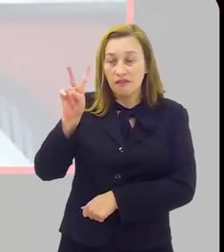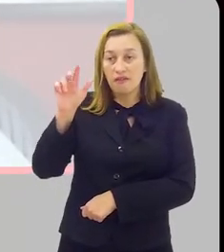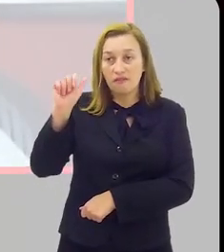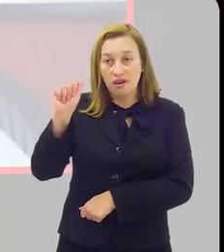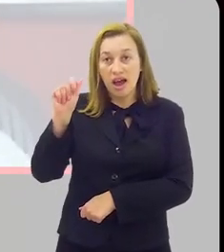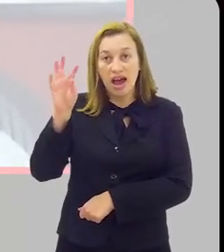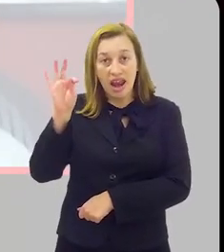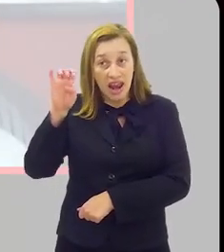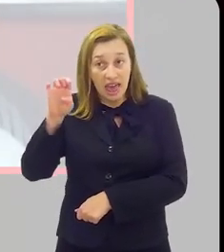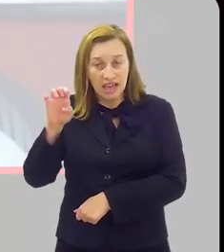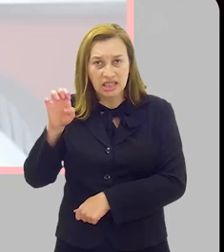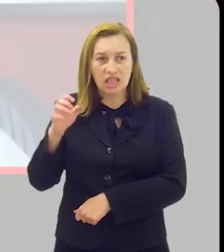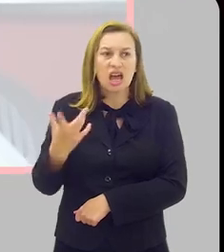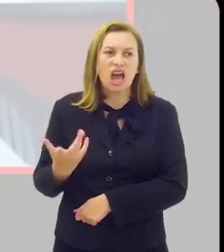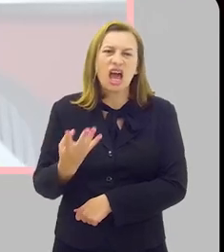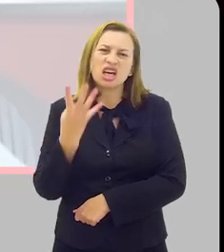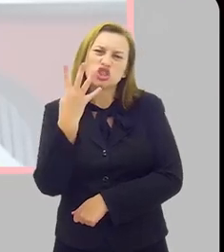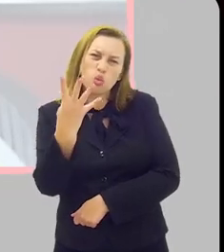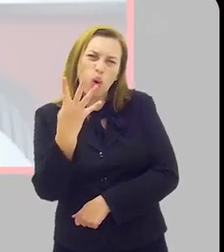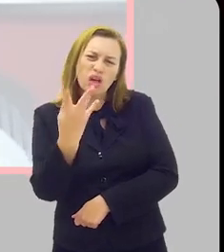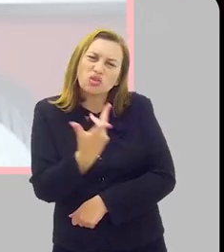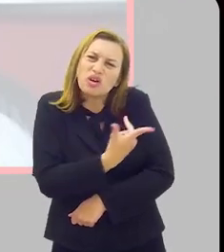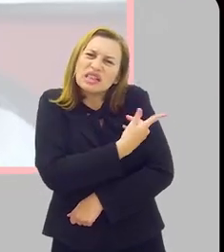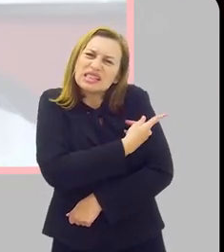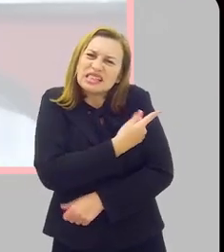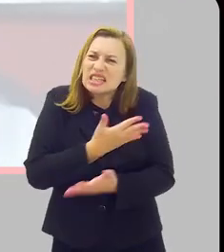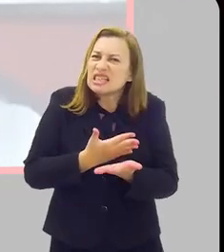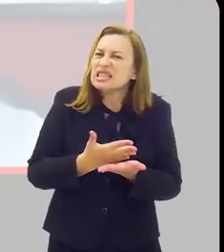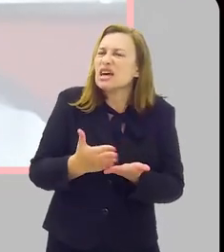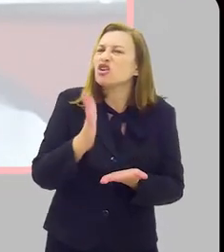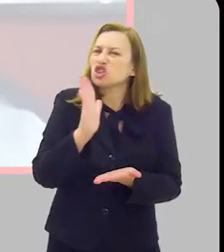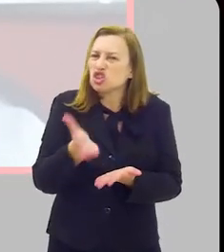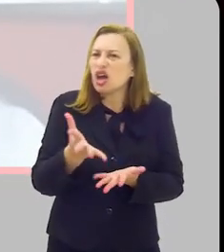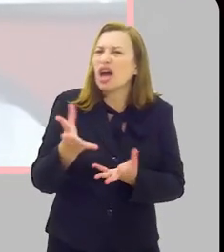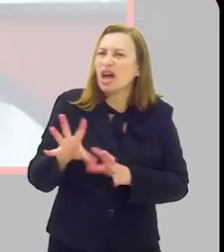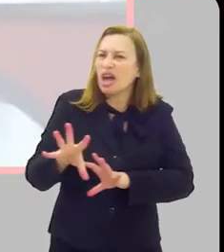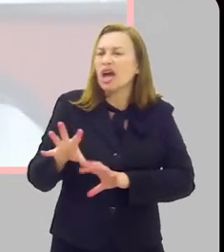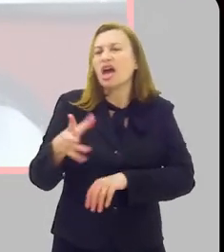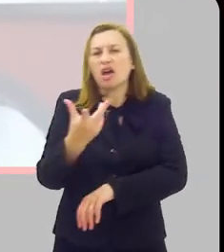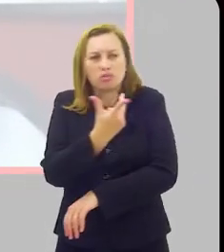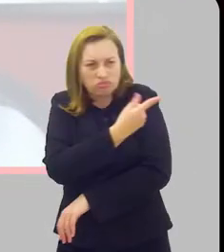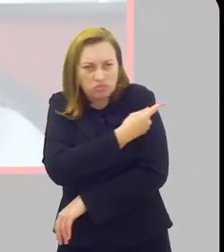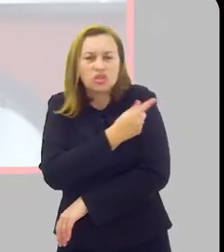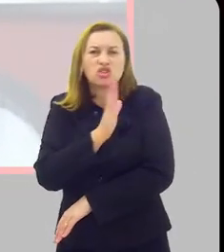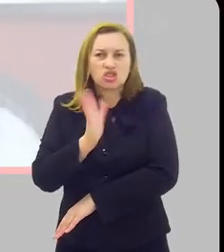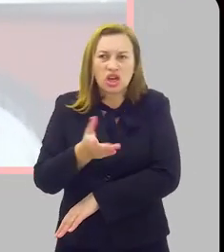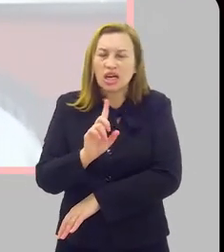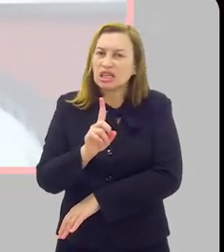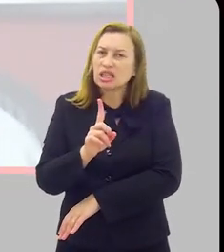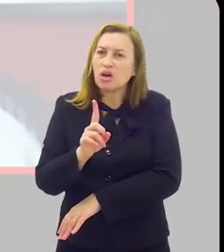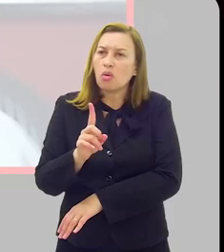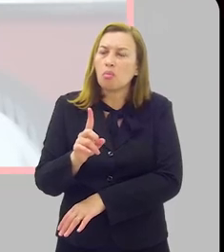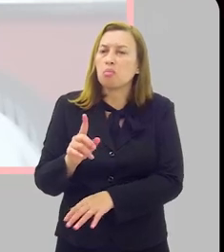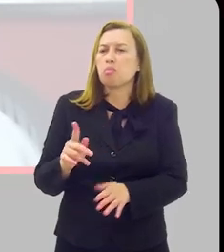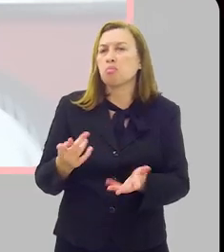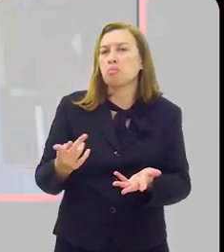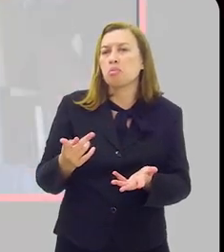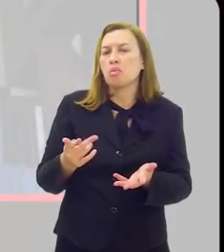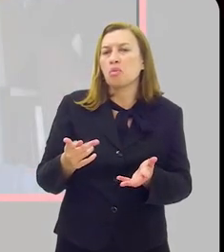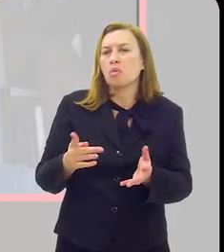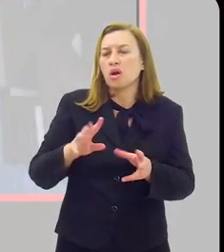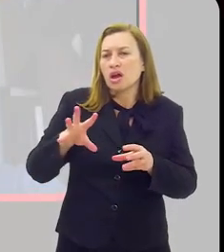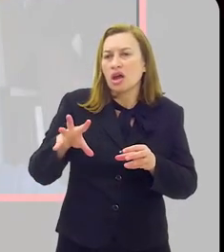vacinas mais antigas, as quatro doses iniciais que nós recebemos, que não são compostas pelas duas variantes